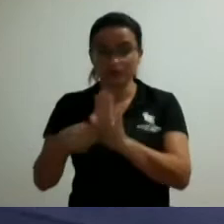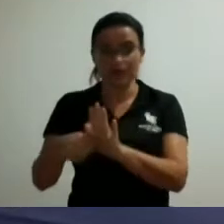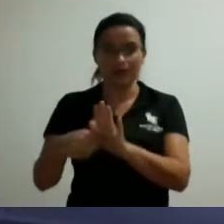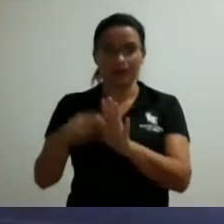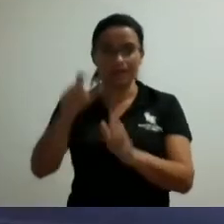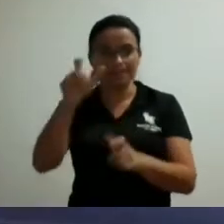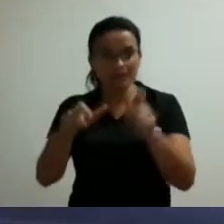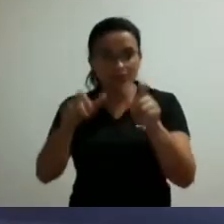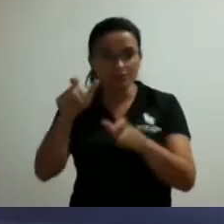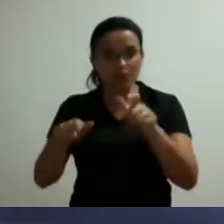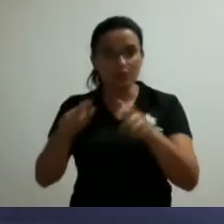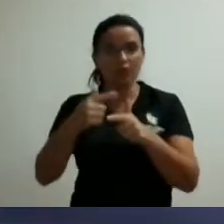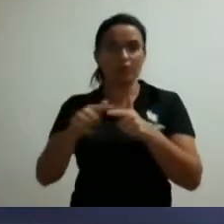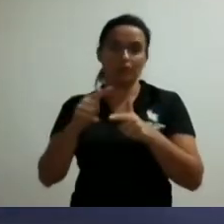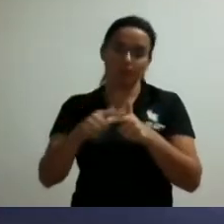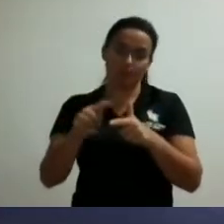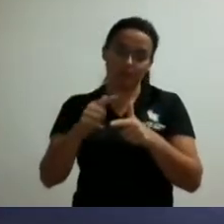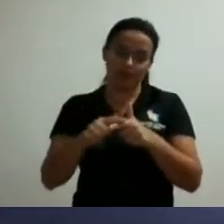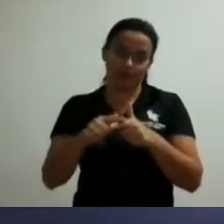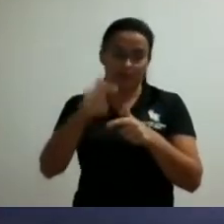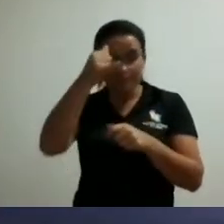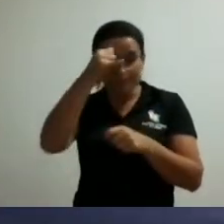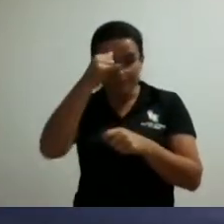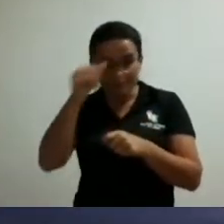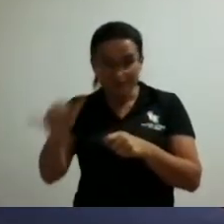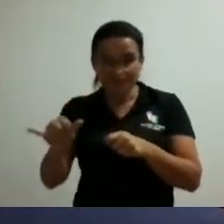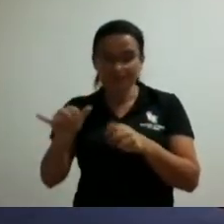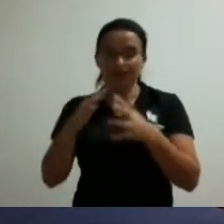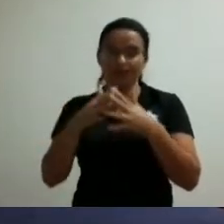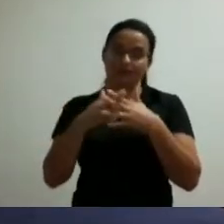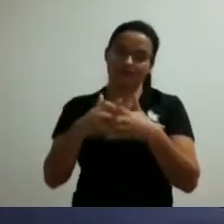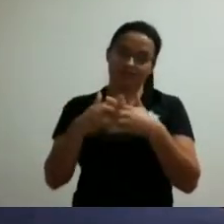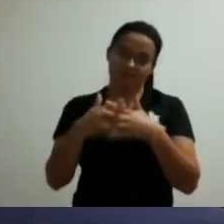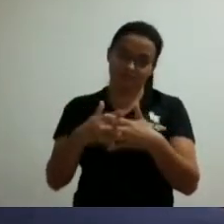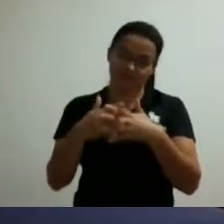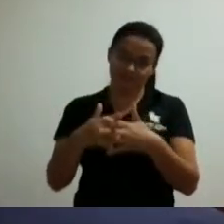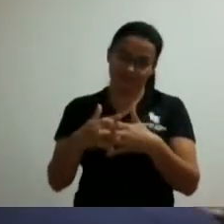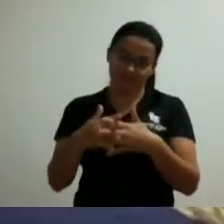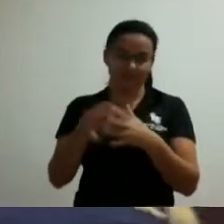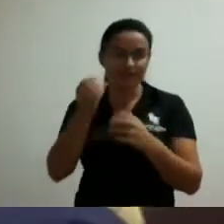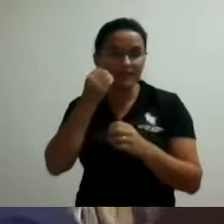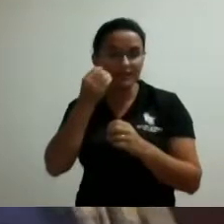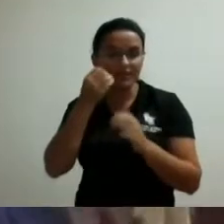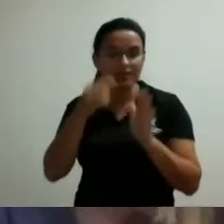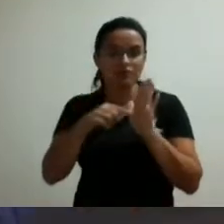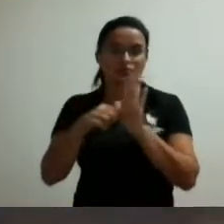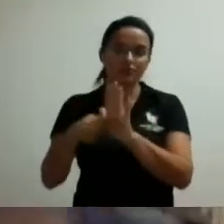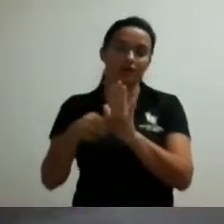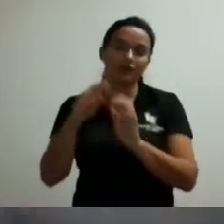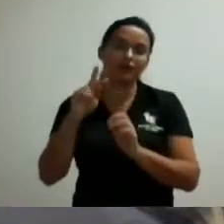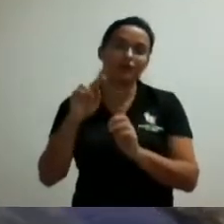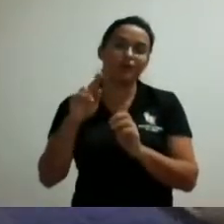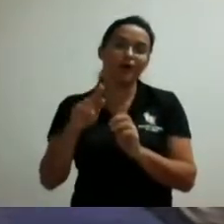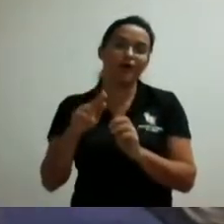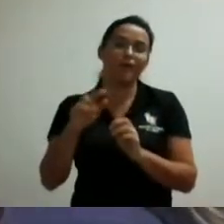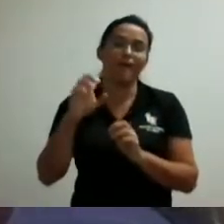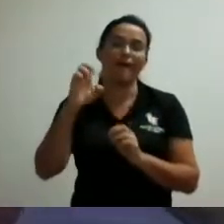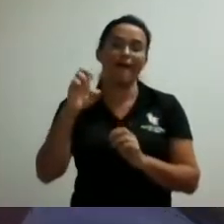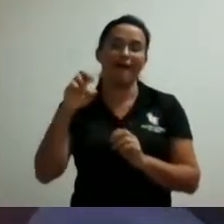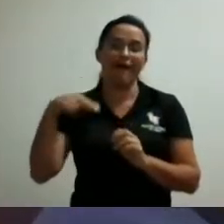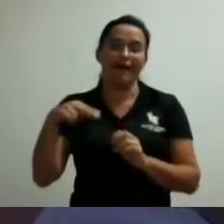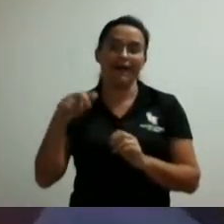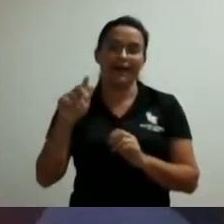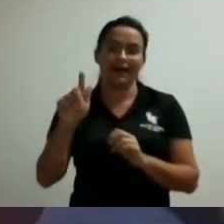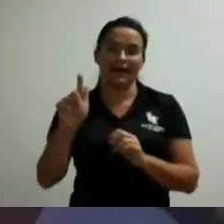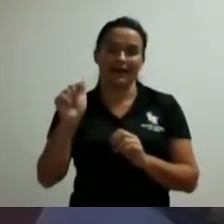pioremos a condição daquela pessoa que está necessitando de socorro caso do engasgo por exemplo se você bota o